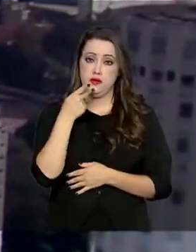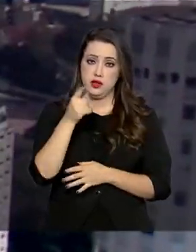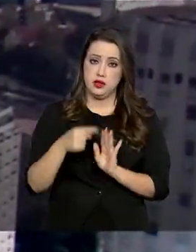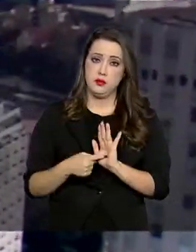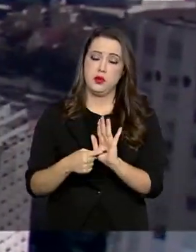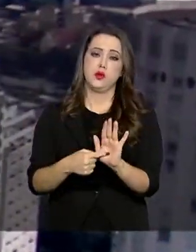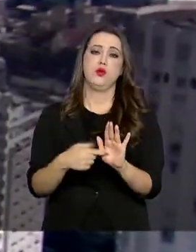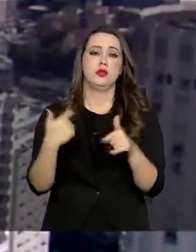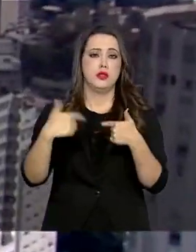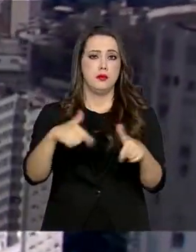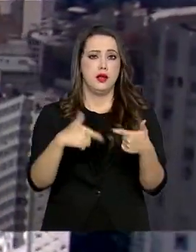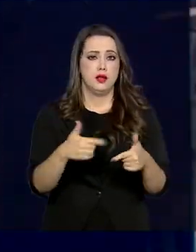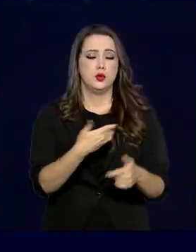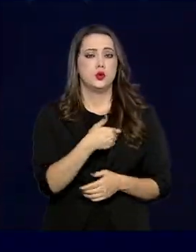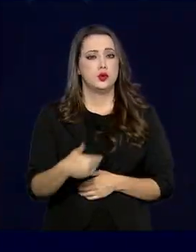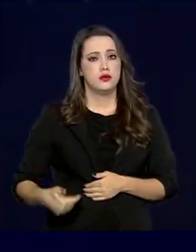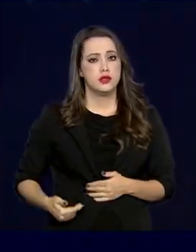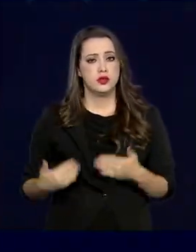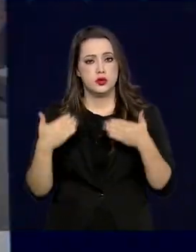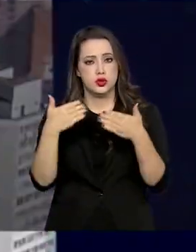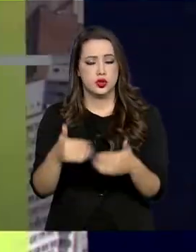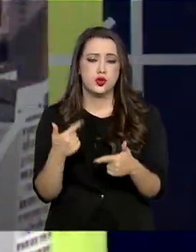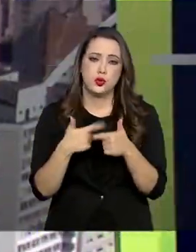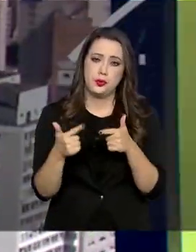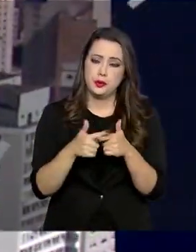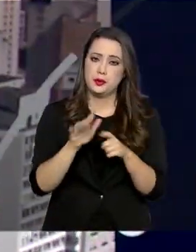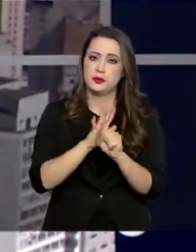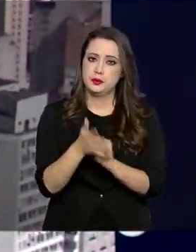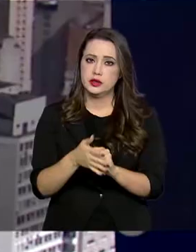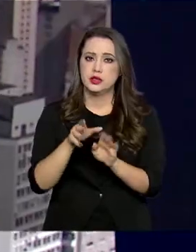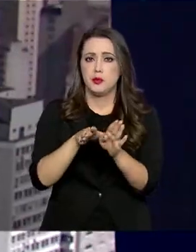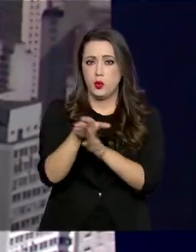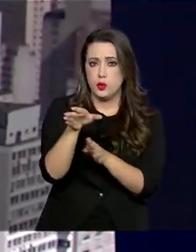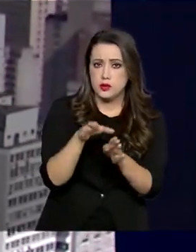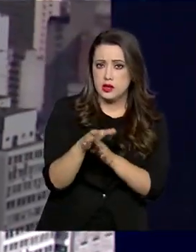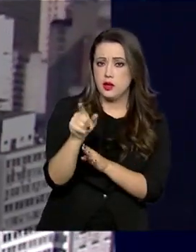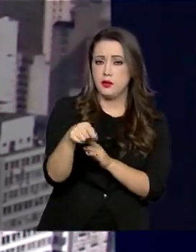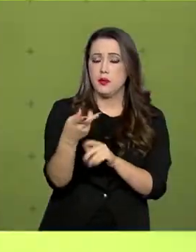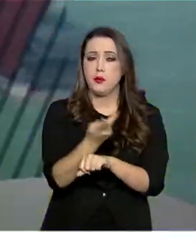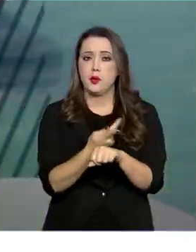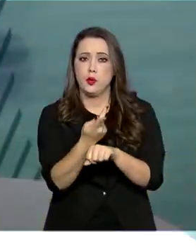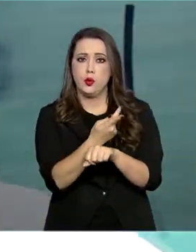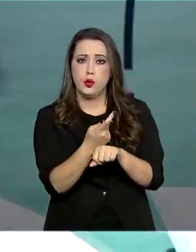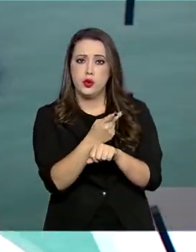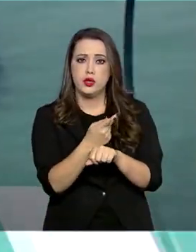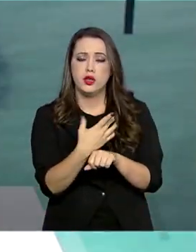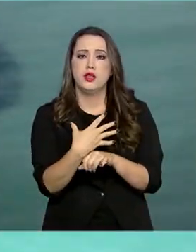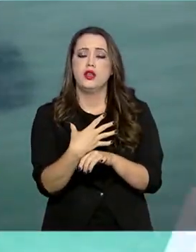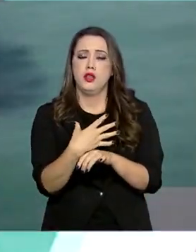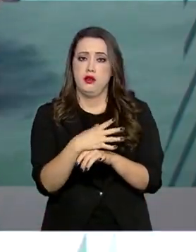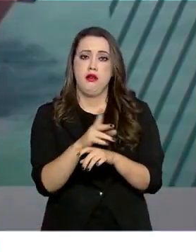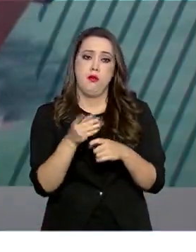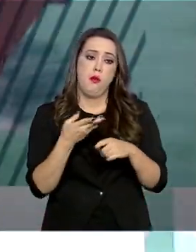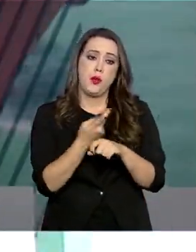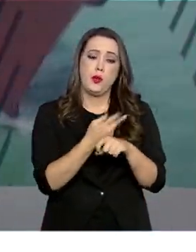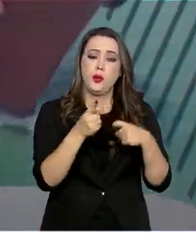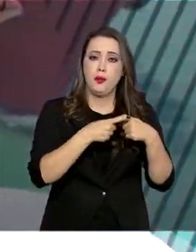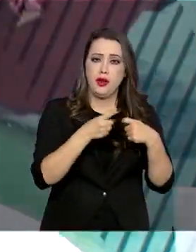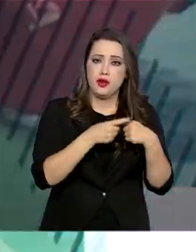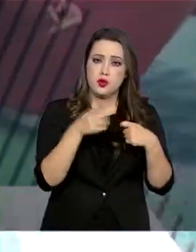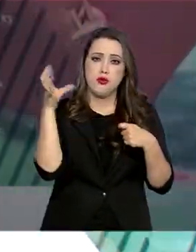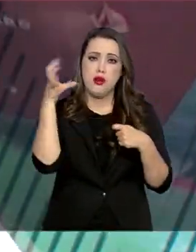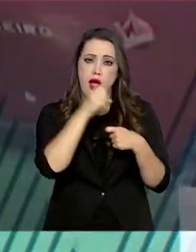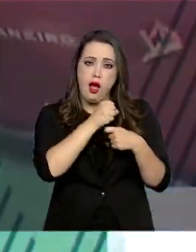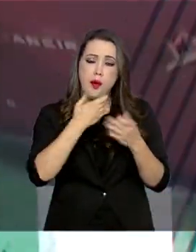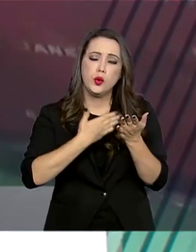pandemia adotadas pelo governo, as orientações para que as pessoas procurem atendimento logo nos primeiros sintomas da doença e o trabalho dos